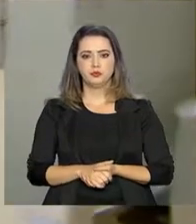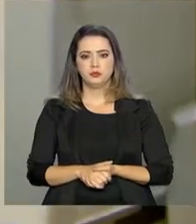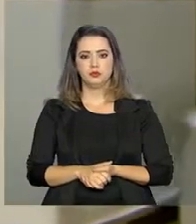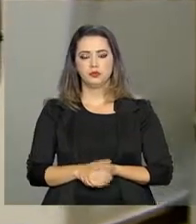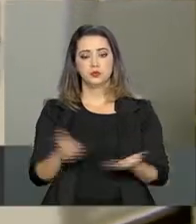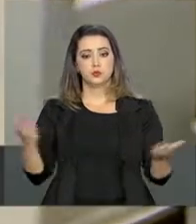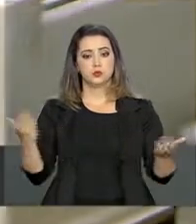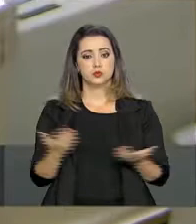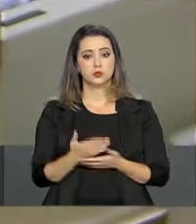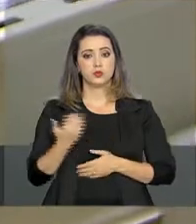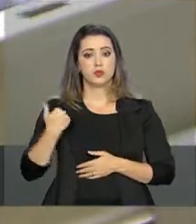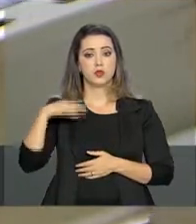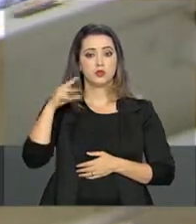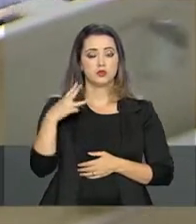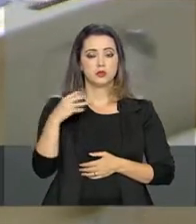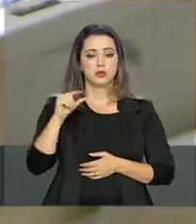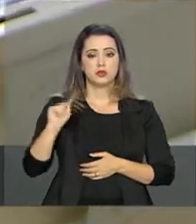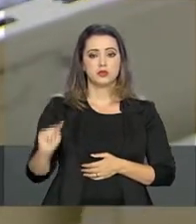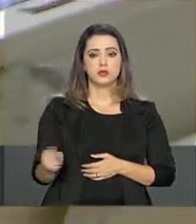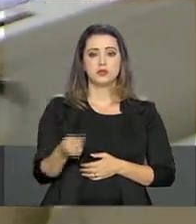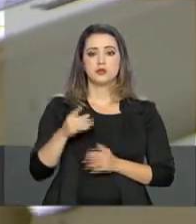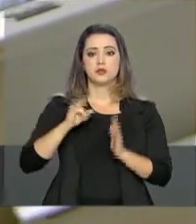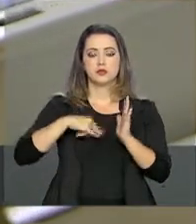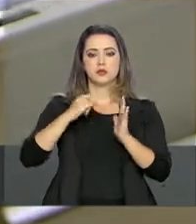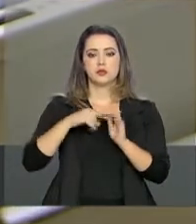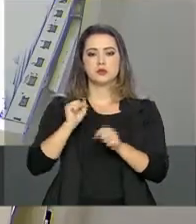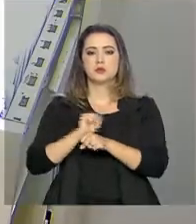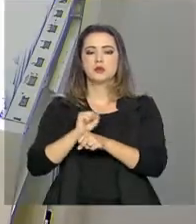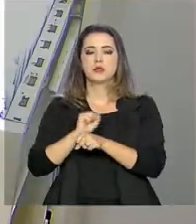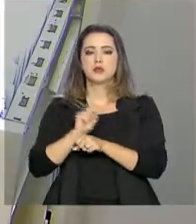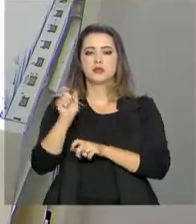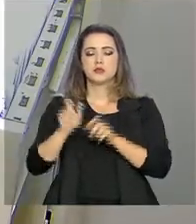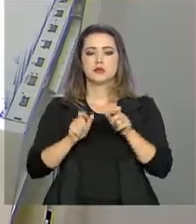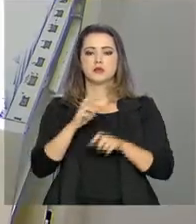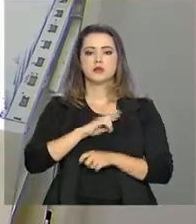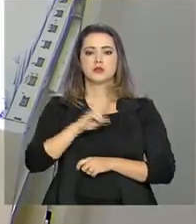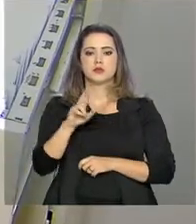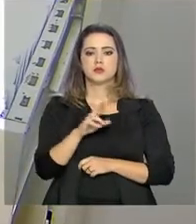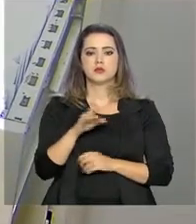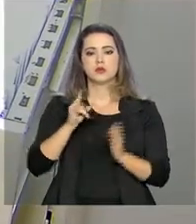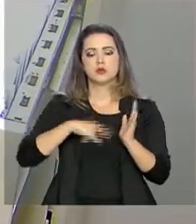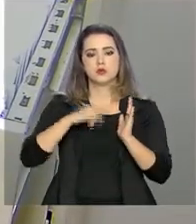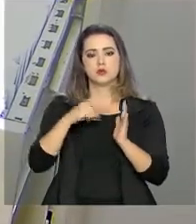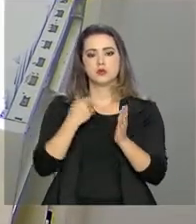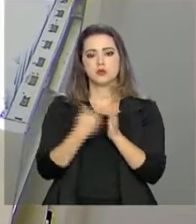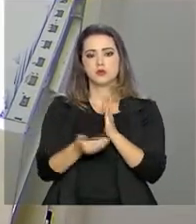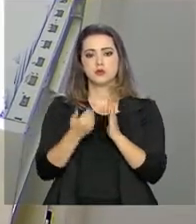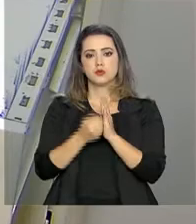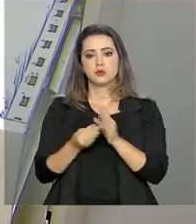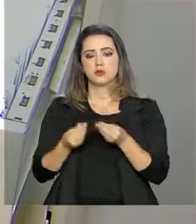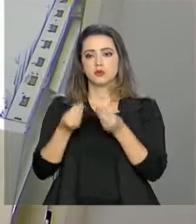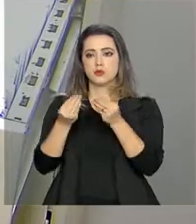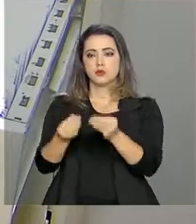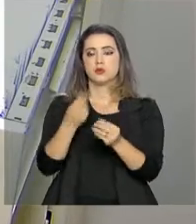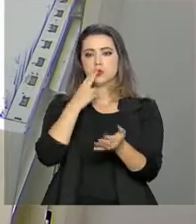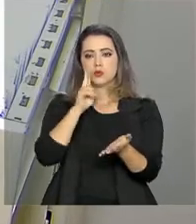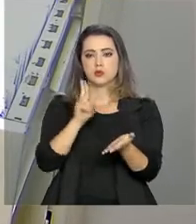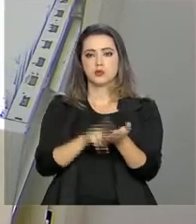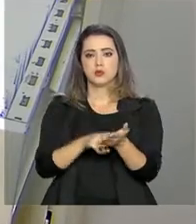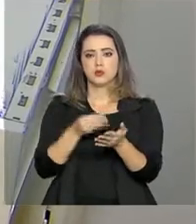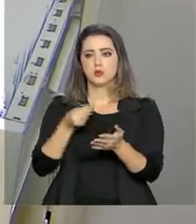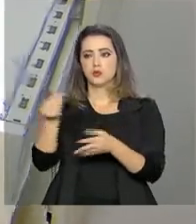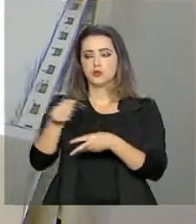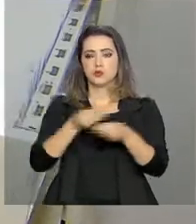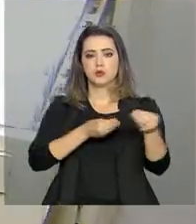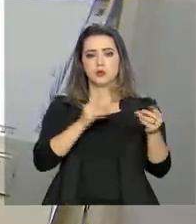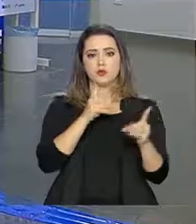Hoje, mais de 30 mil documentos estão aguardando os donos. Os documentos perdidos são deixados nas agências ou entregues a carteiros